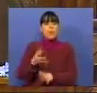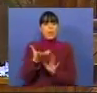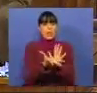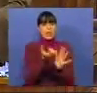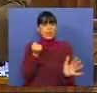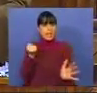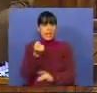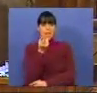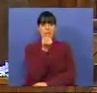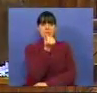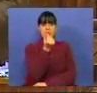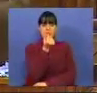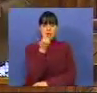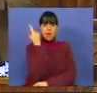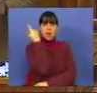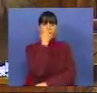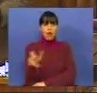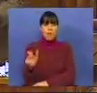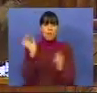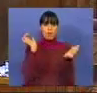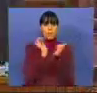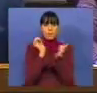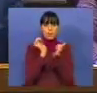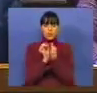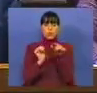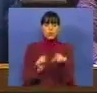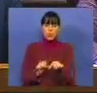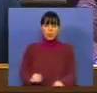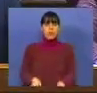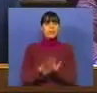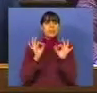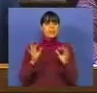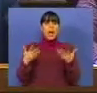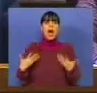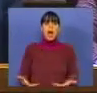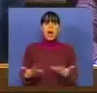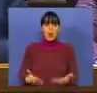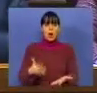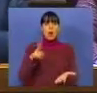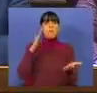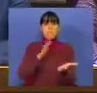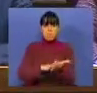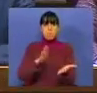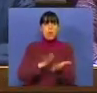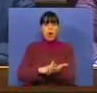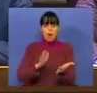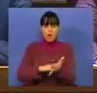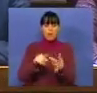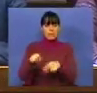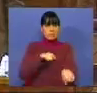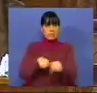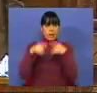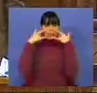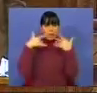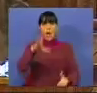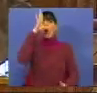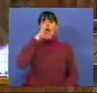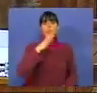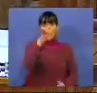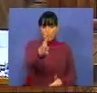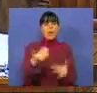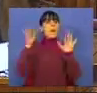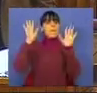tirar dinheiro às reformas da Segurança Social, como agora está aprovado por esta política do Governo.